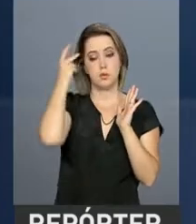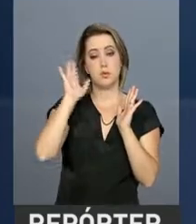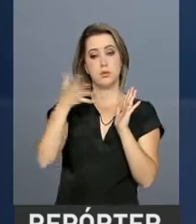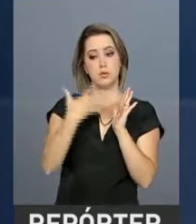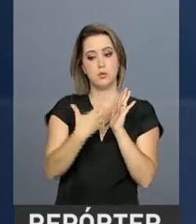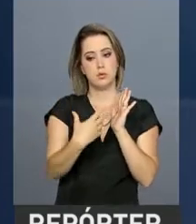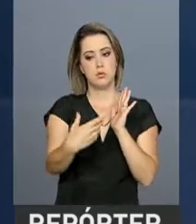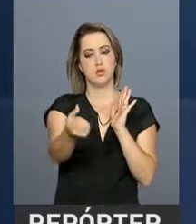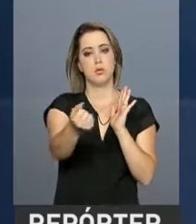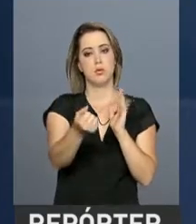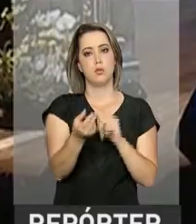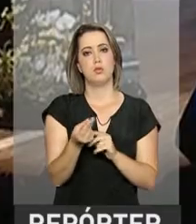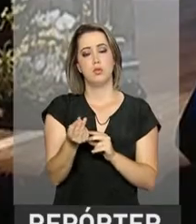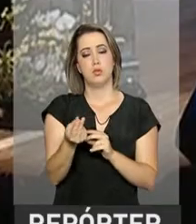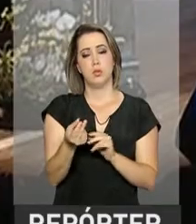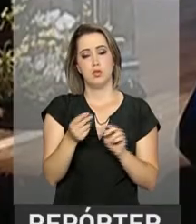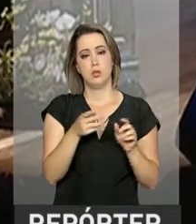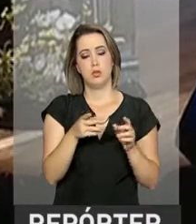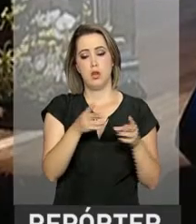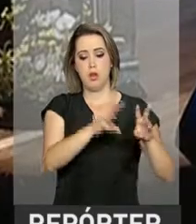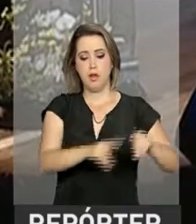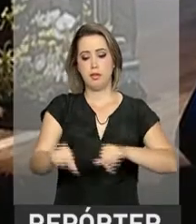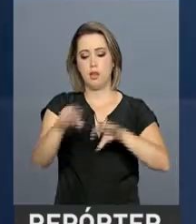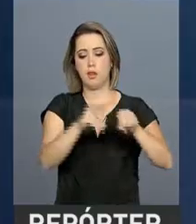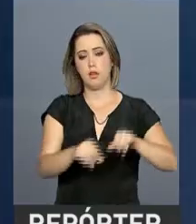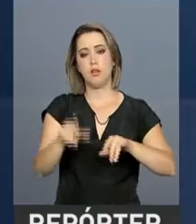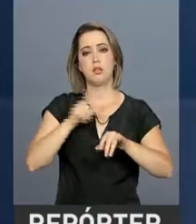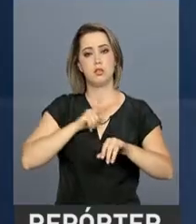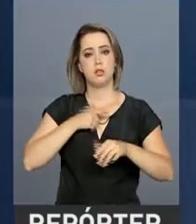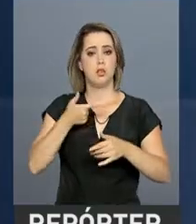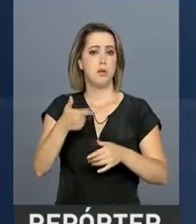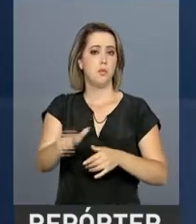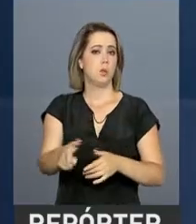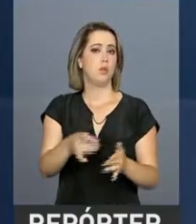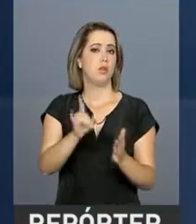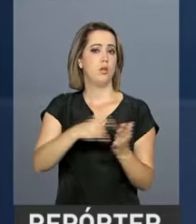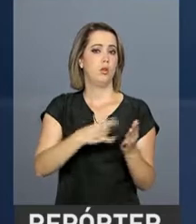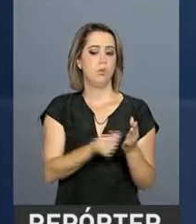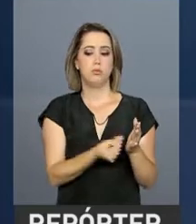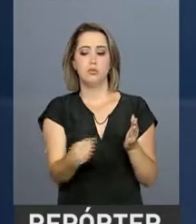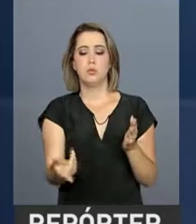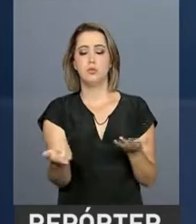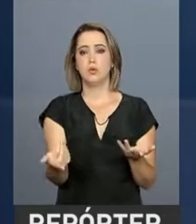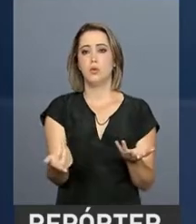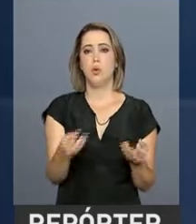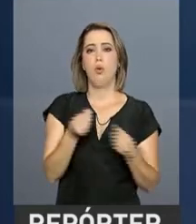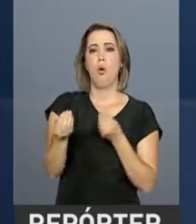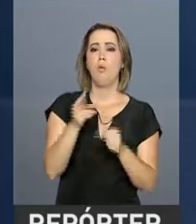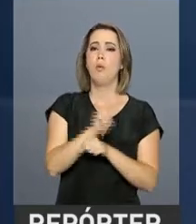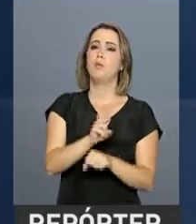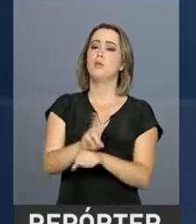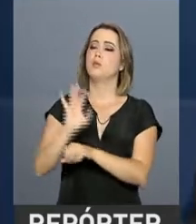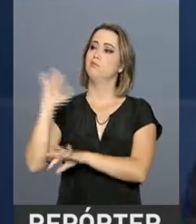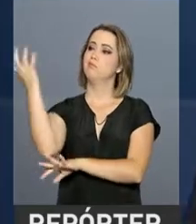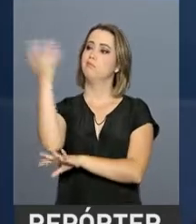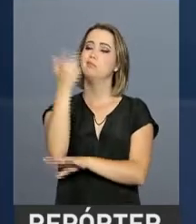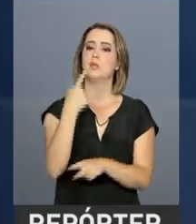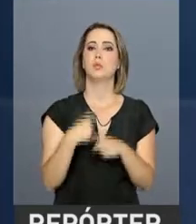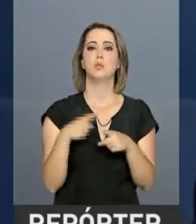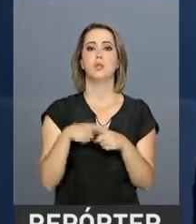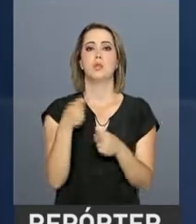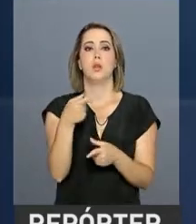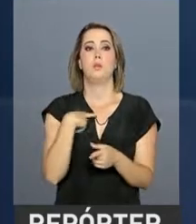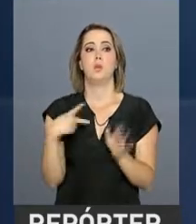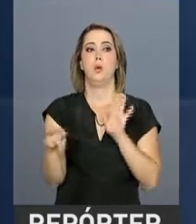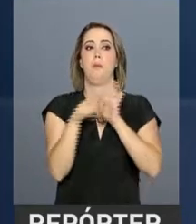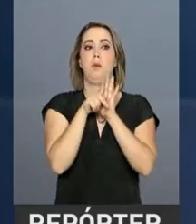na área rural e que até hoje não ganham título. E, com isso, você não protege o meio ambiente. Porque, se o sujeito